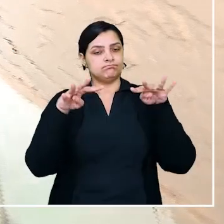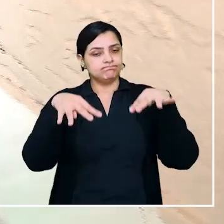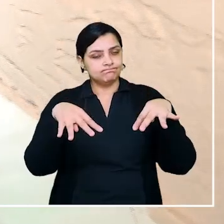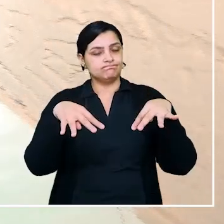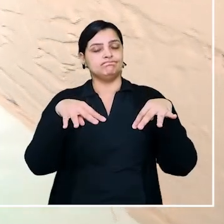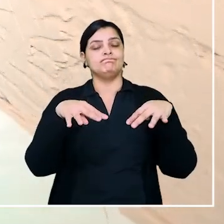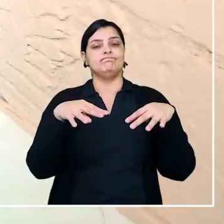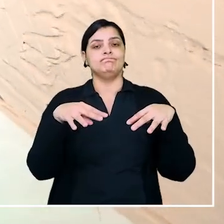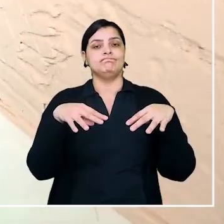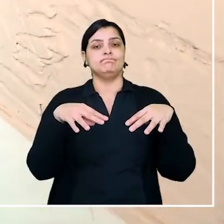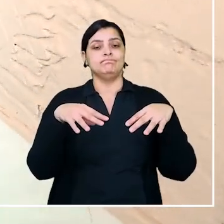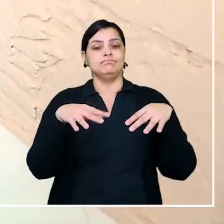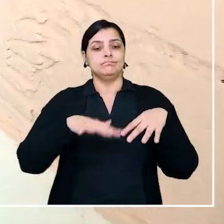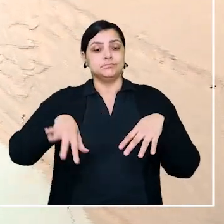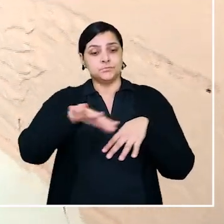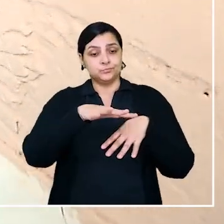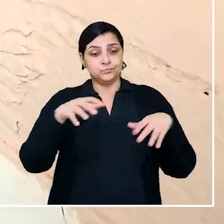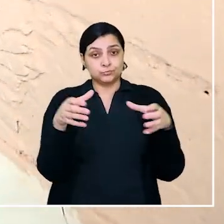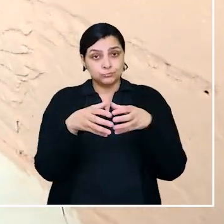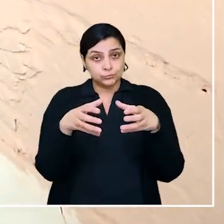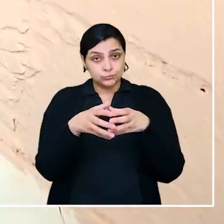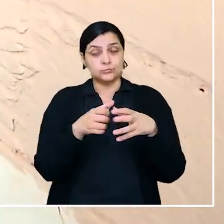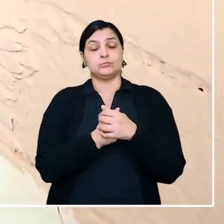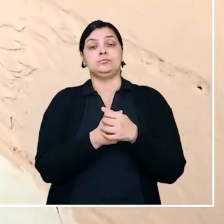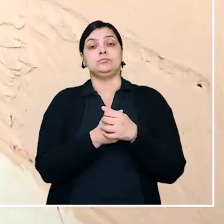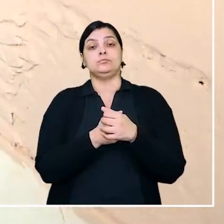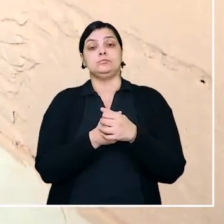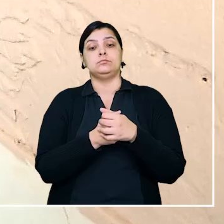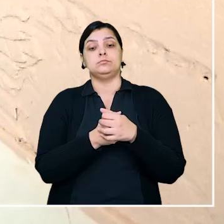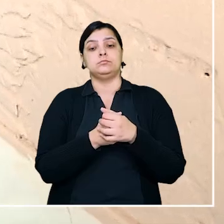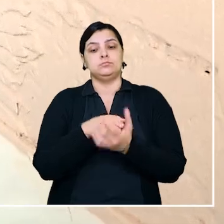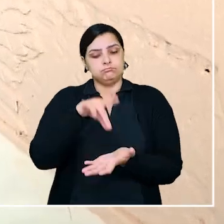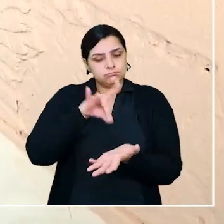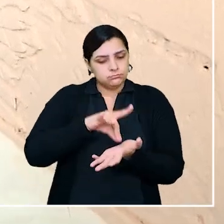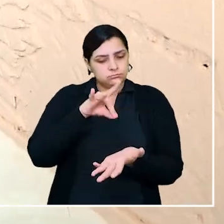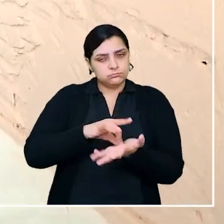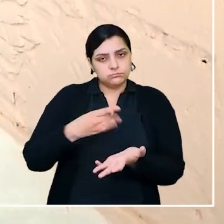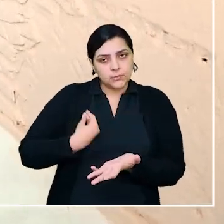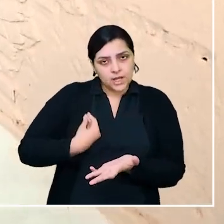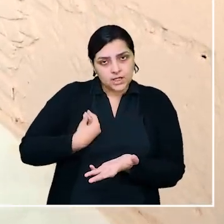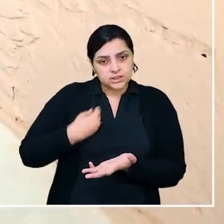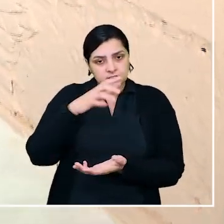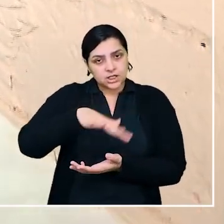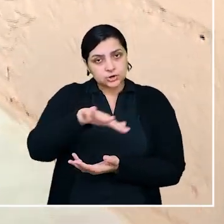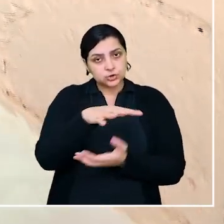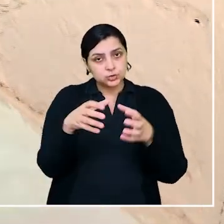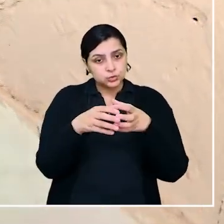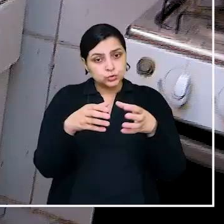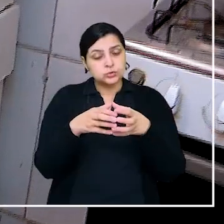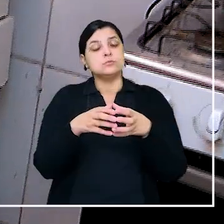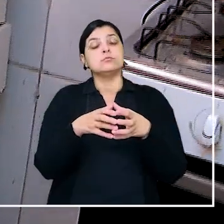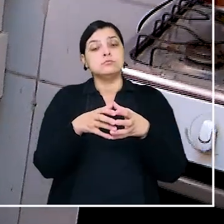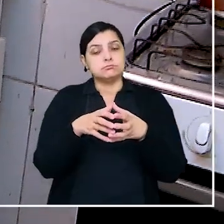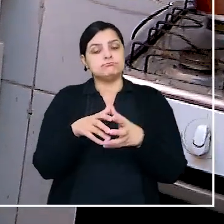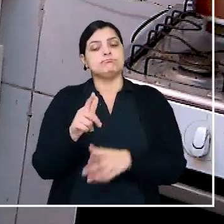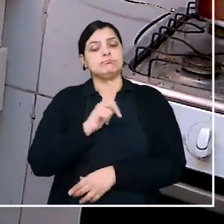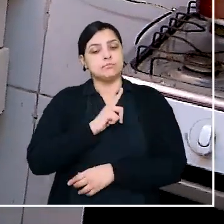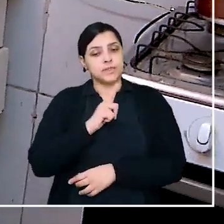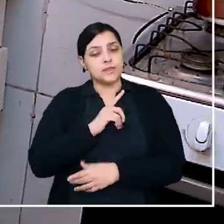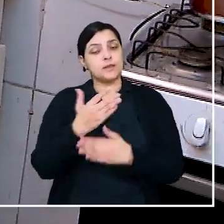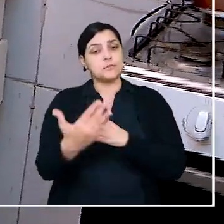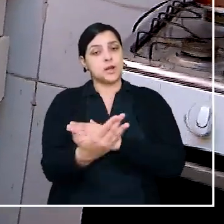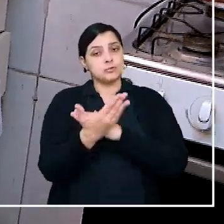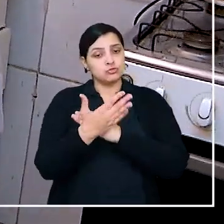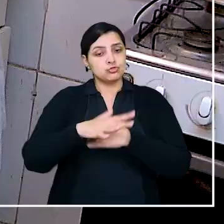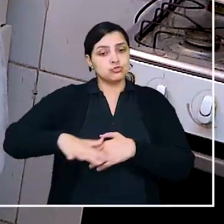visibilidade a esses grupos e trazer a realidade desses grupos que têm muito a